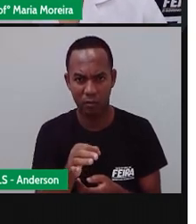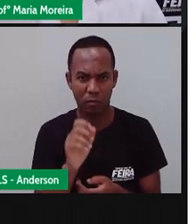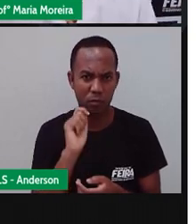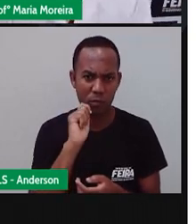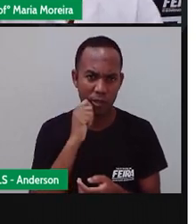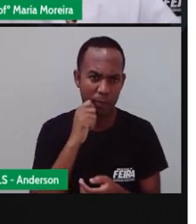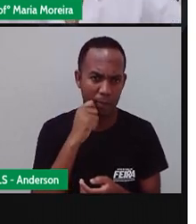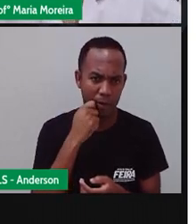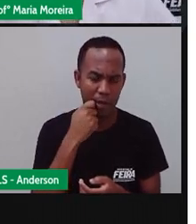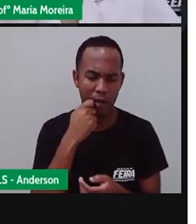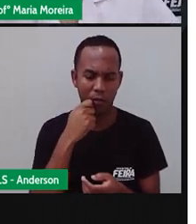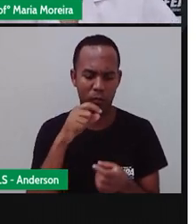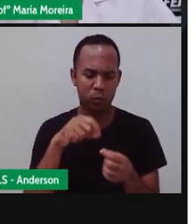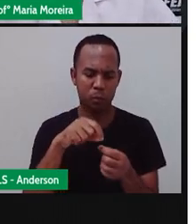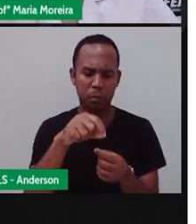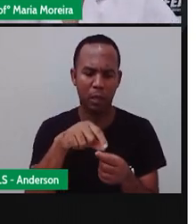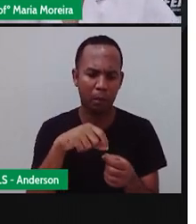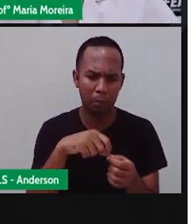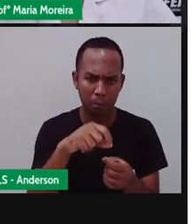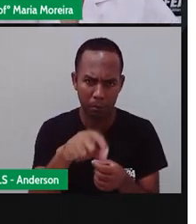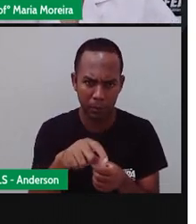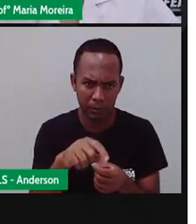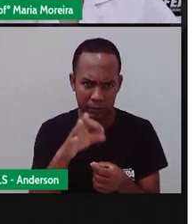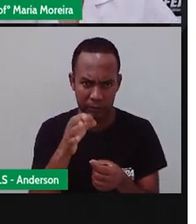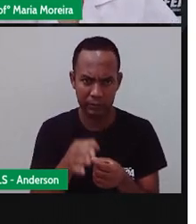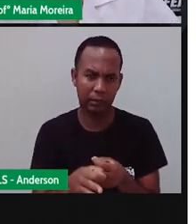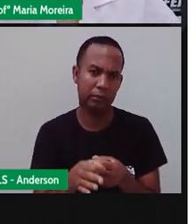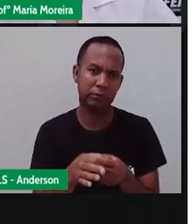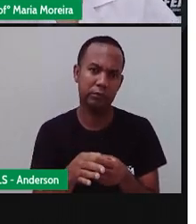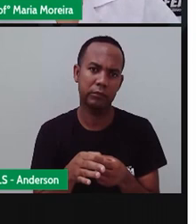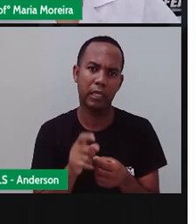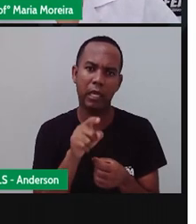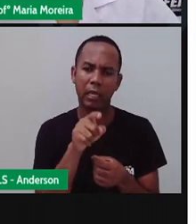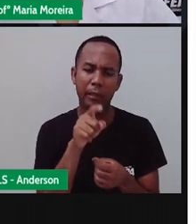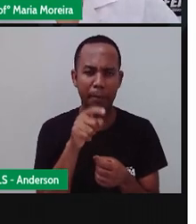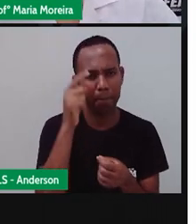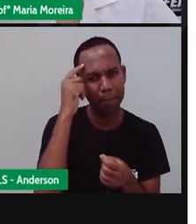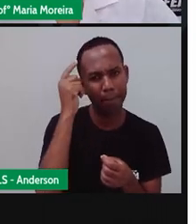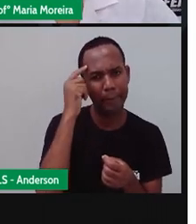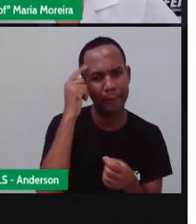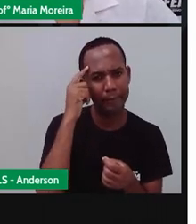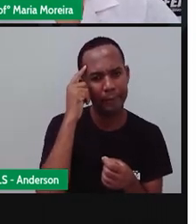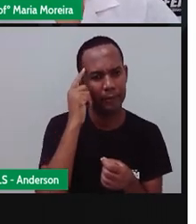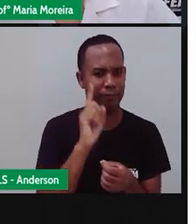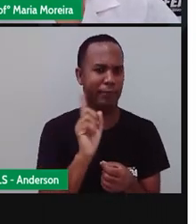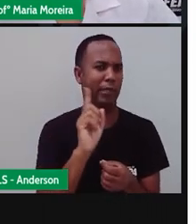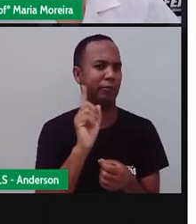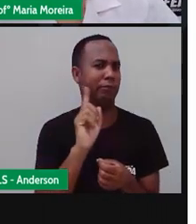Você acha o quê, Anderson? Vamos conversar sobre isso. Você acha que a estratégia dele para não se perder foi uma das melhores?